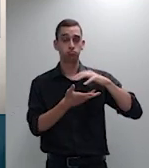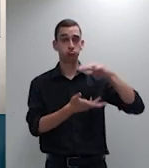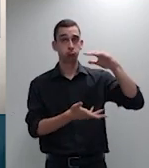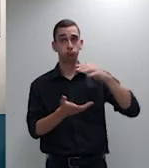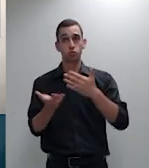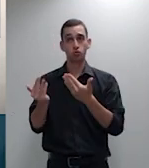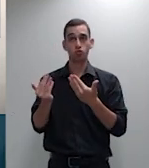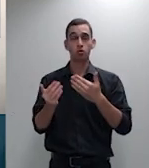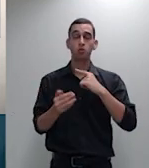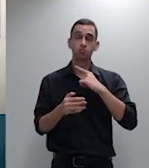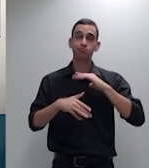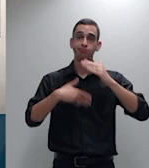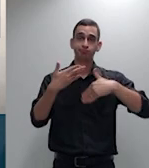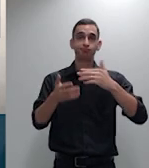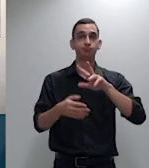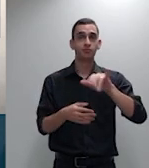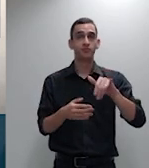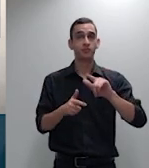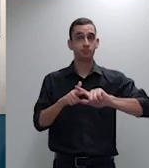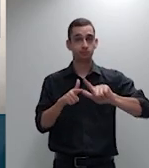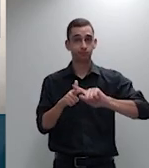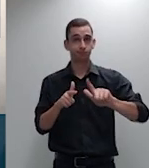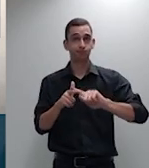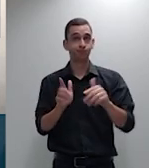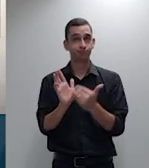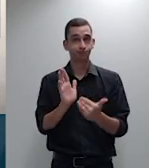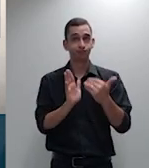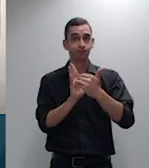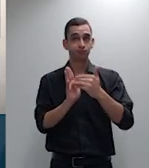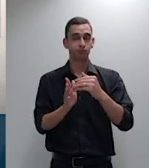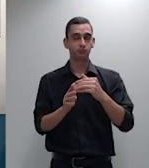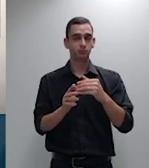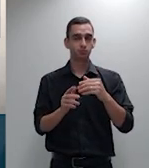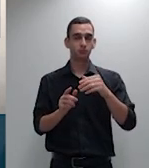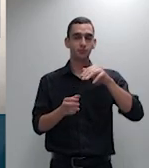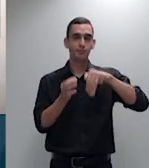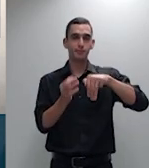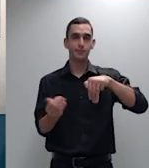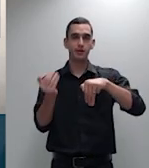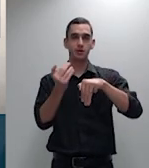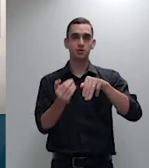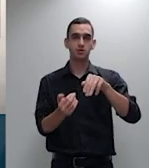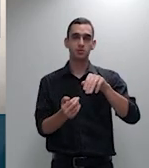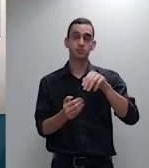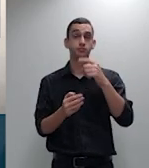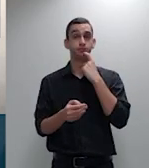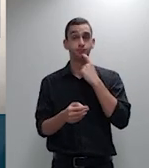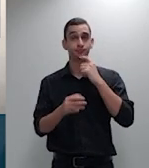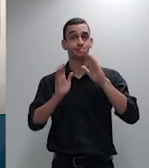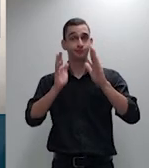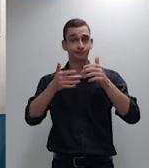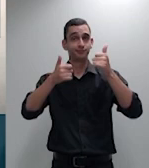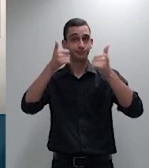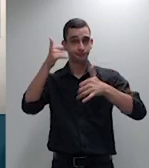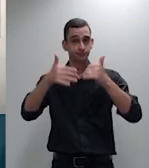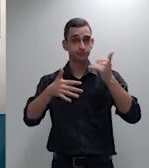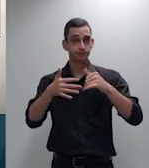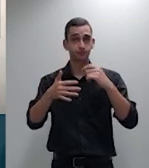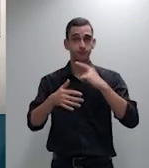meu querido ministro Salomão já tivemos oportunidade de mencionar numa outra situação essas